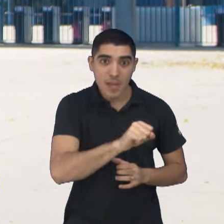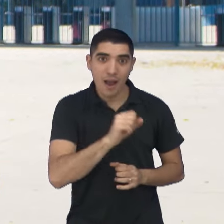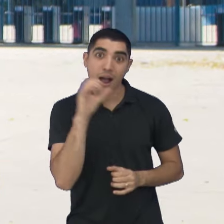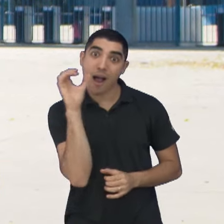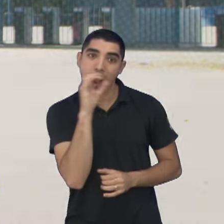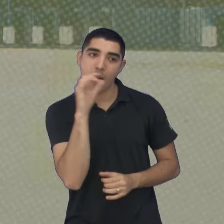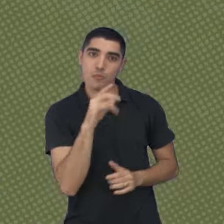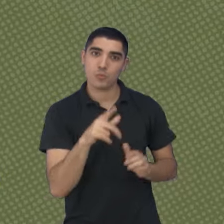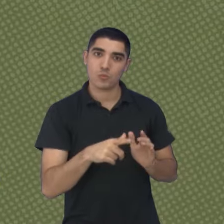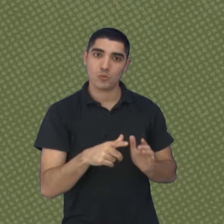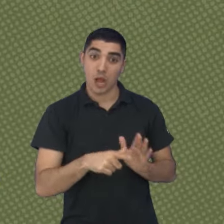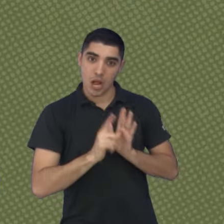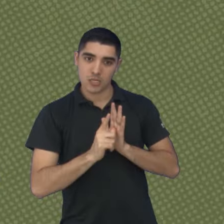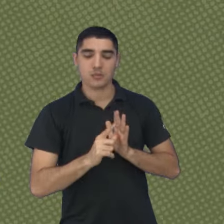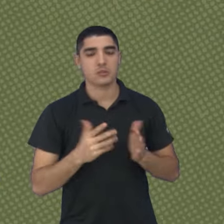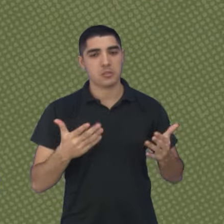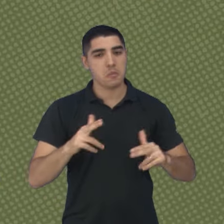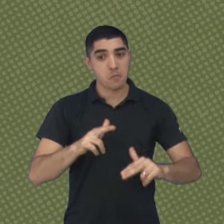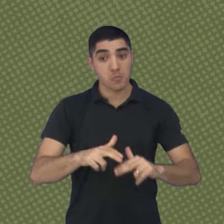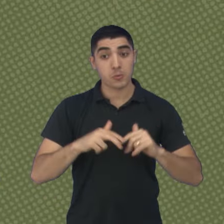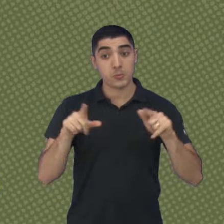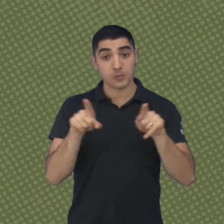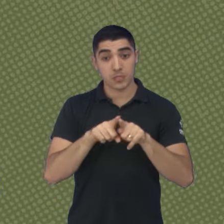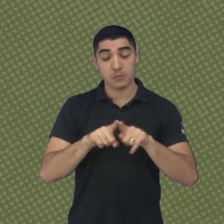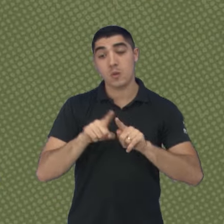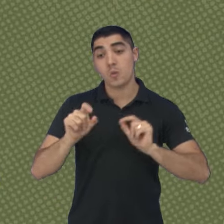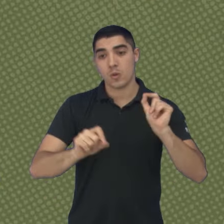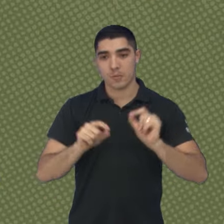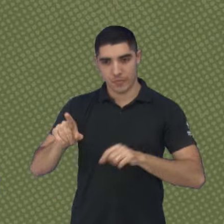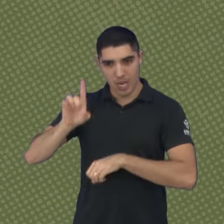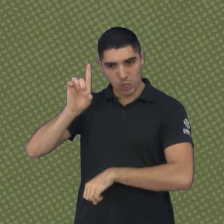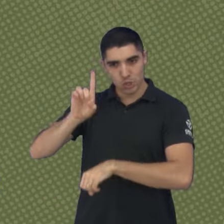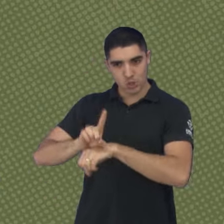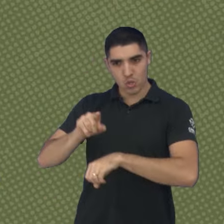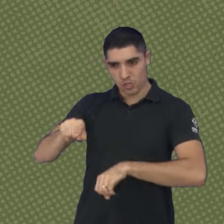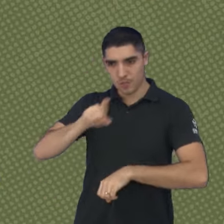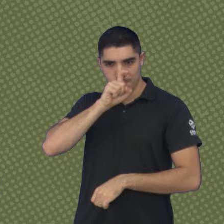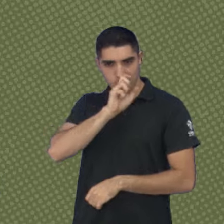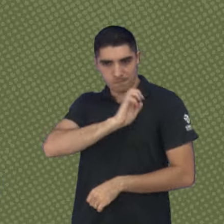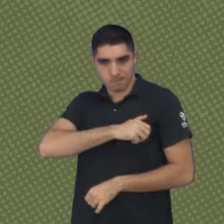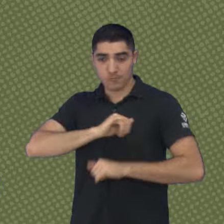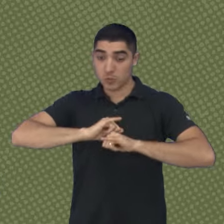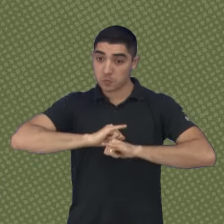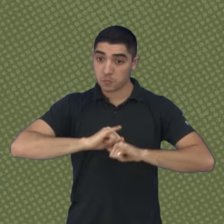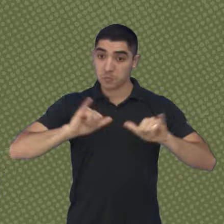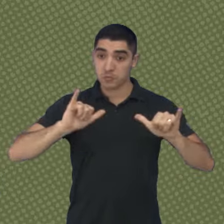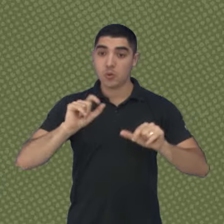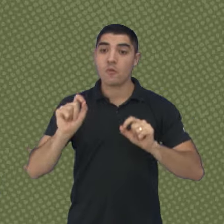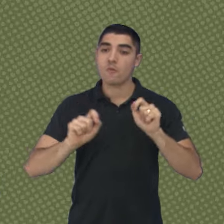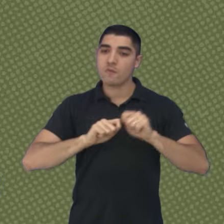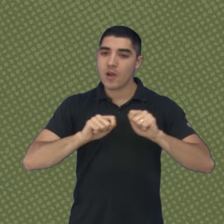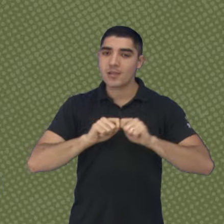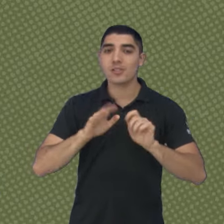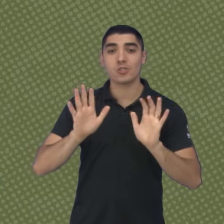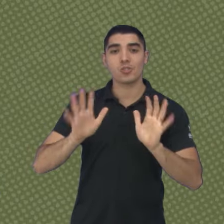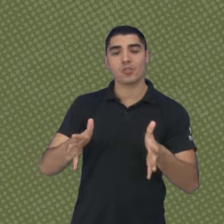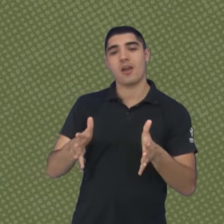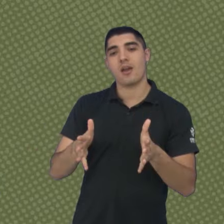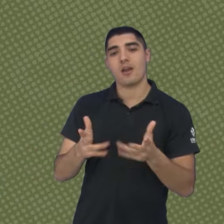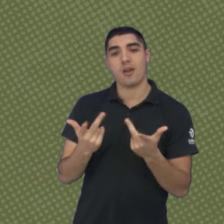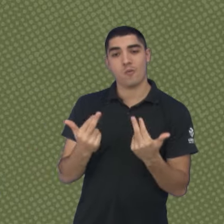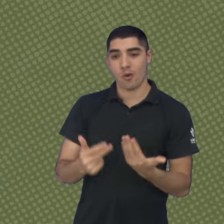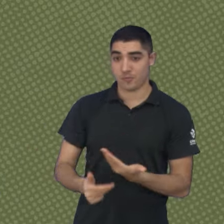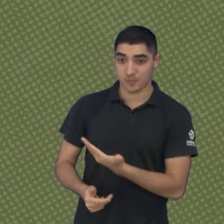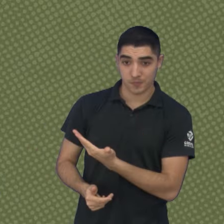adversário. E para essa partida, a diretoria do São José está fazendo uma promoção com